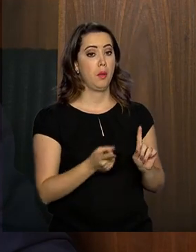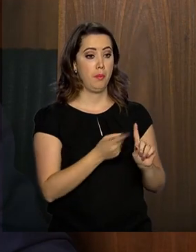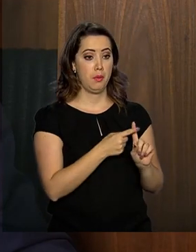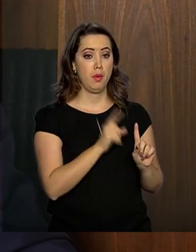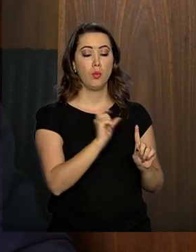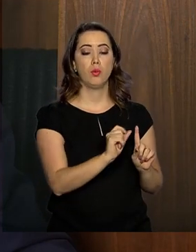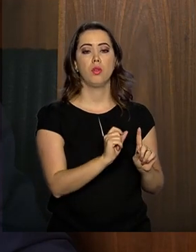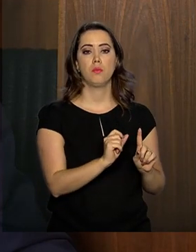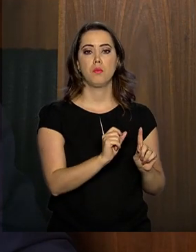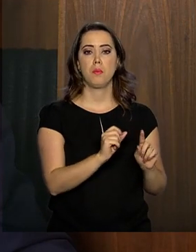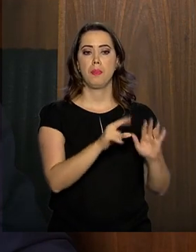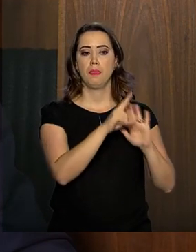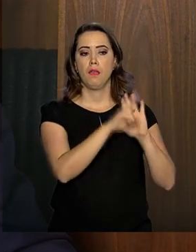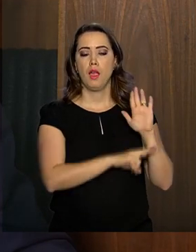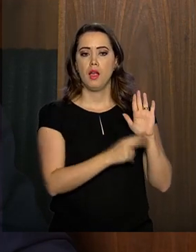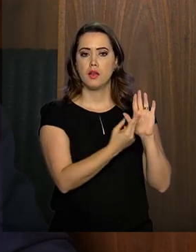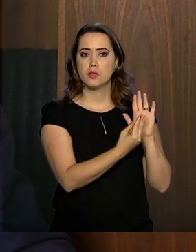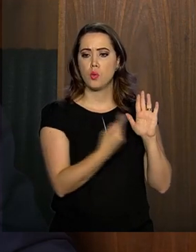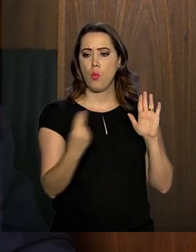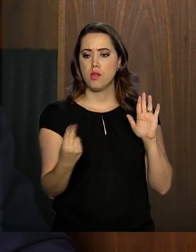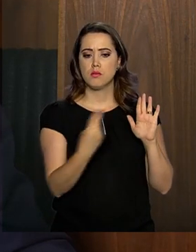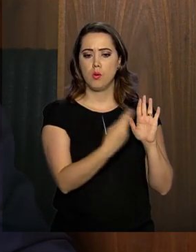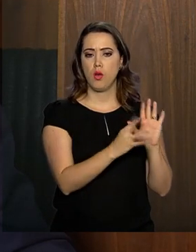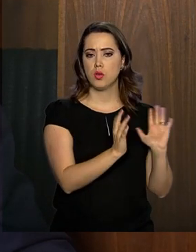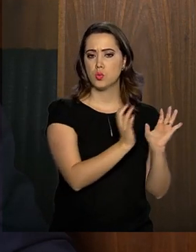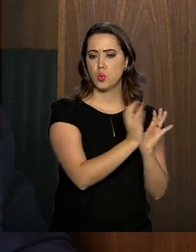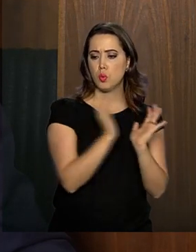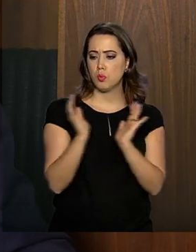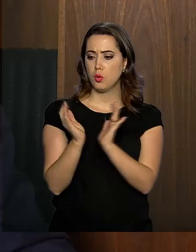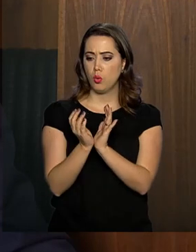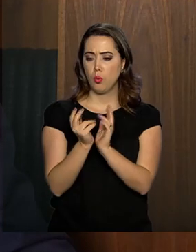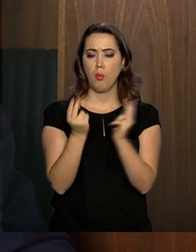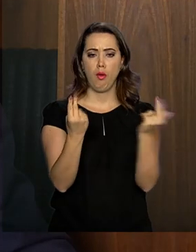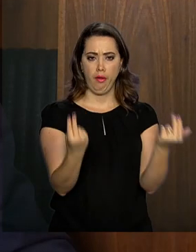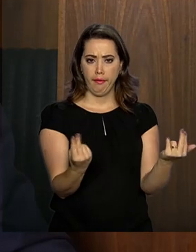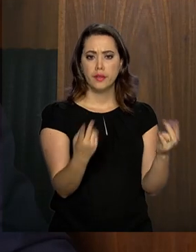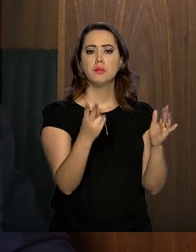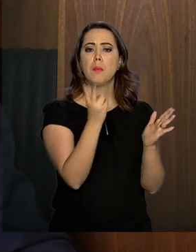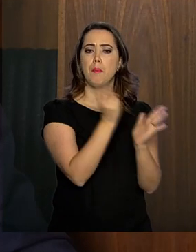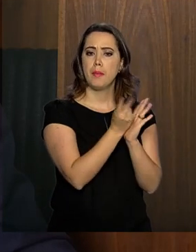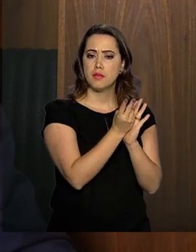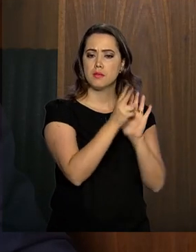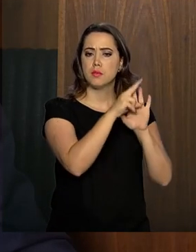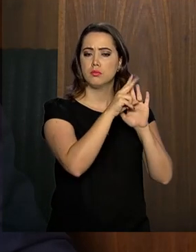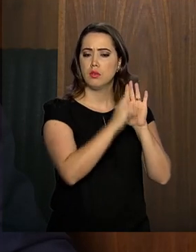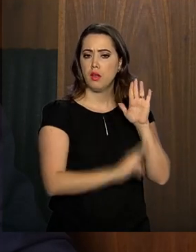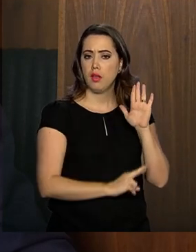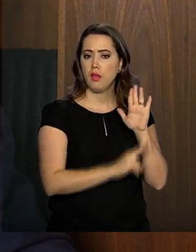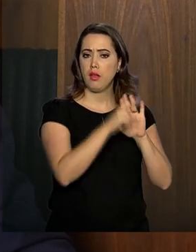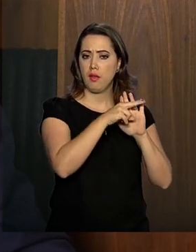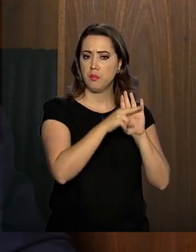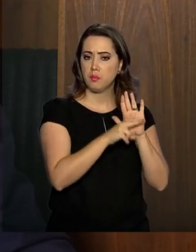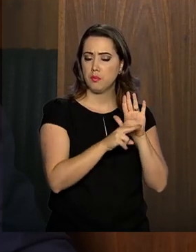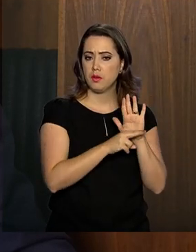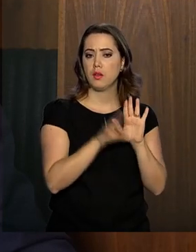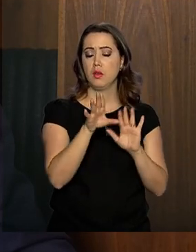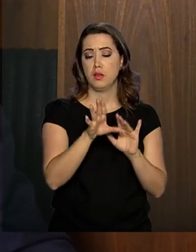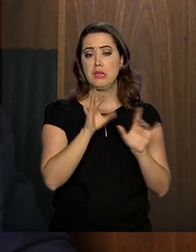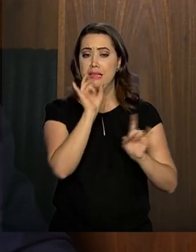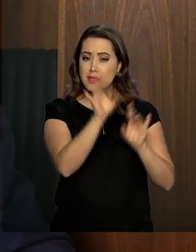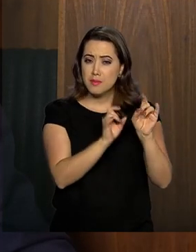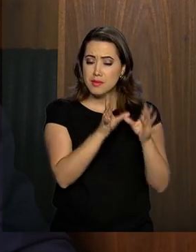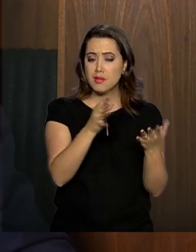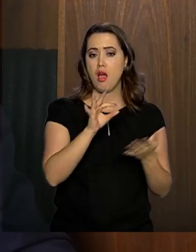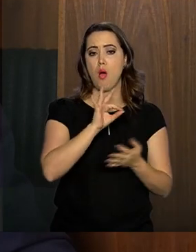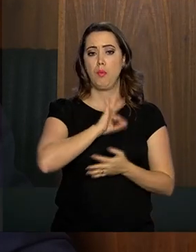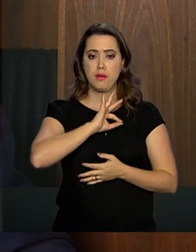iguais. Não há excepcionalidade com exceção das aposentadorias especiais, de policiais, de professores